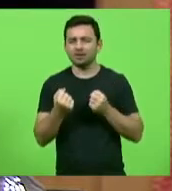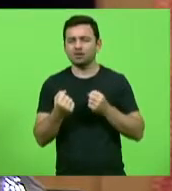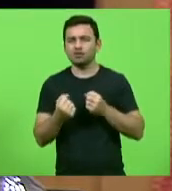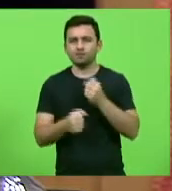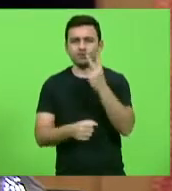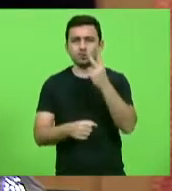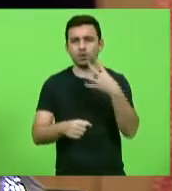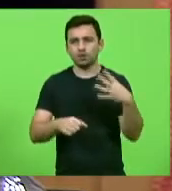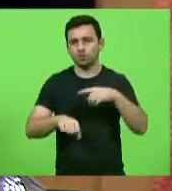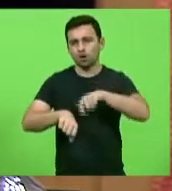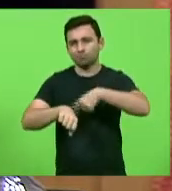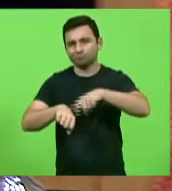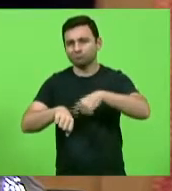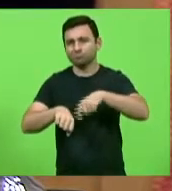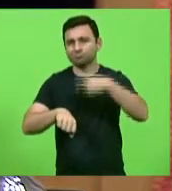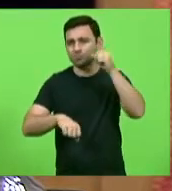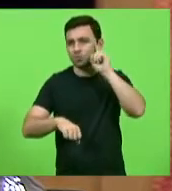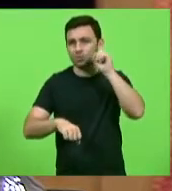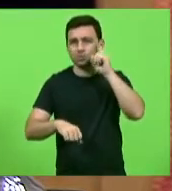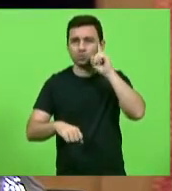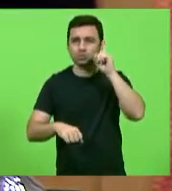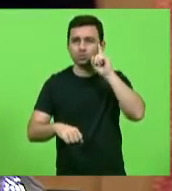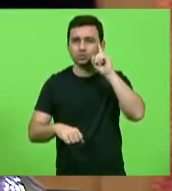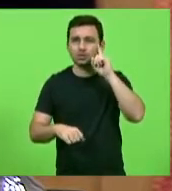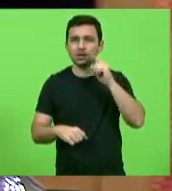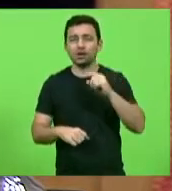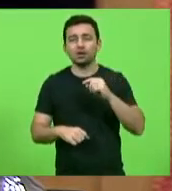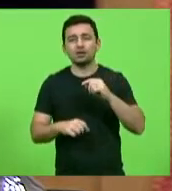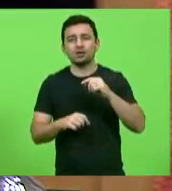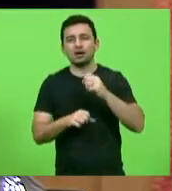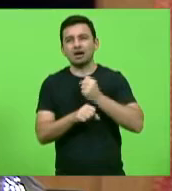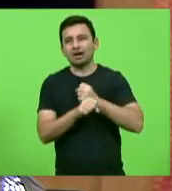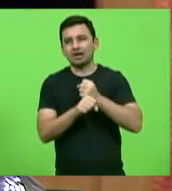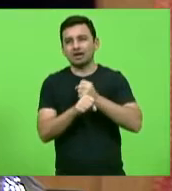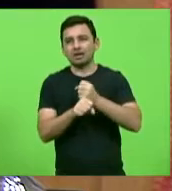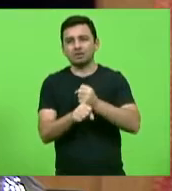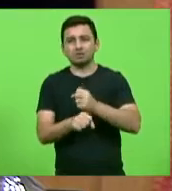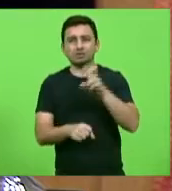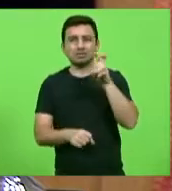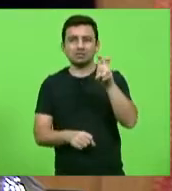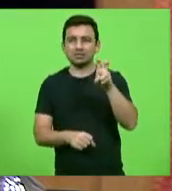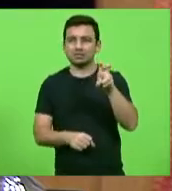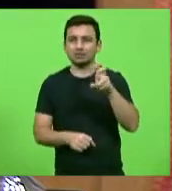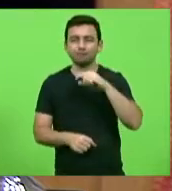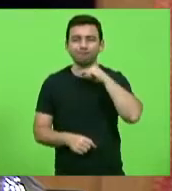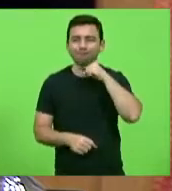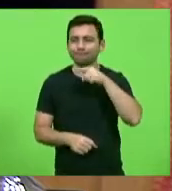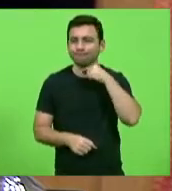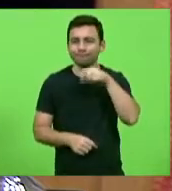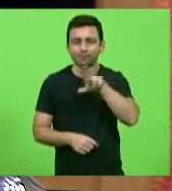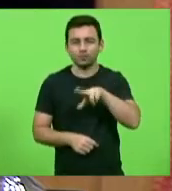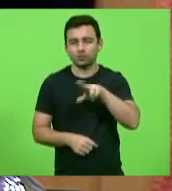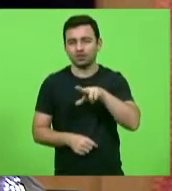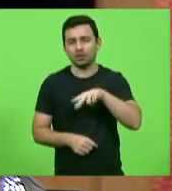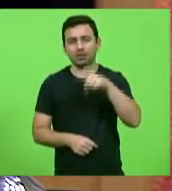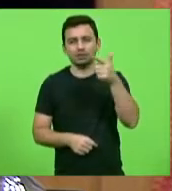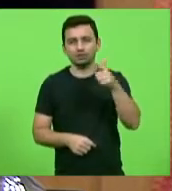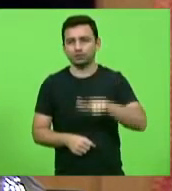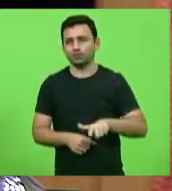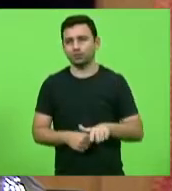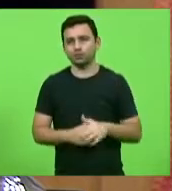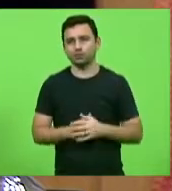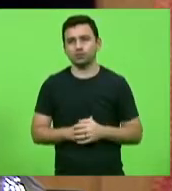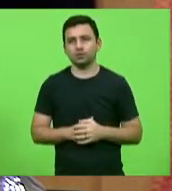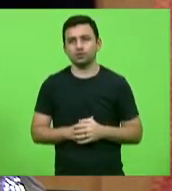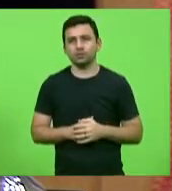horas por dia, depois de 4, 5 anos não tem mais condições de uso. Algumas